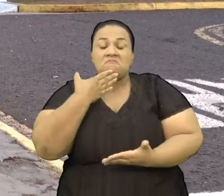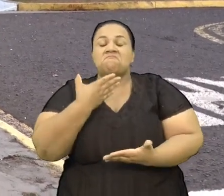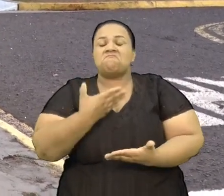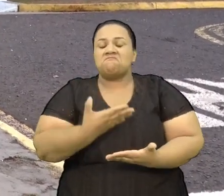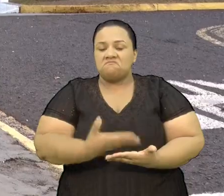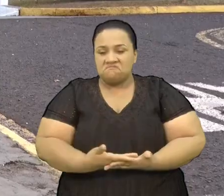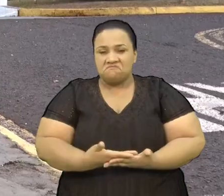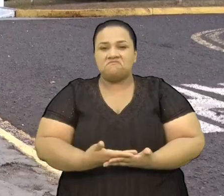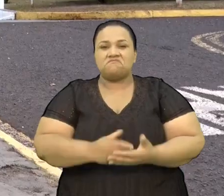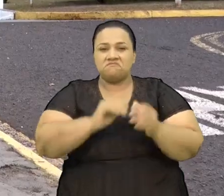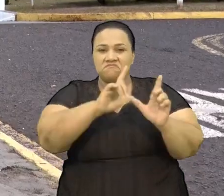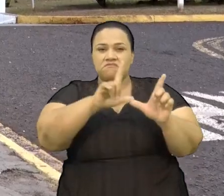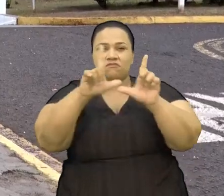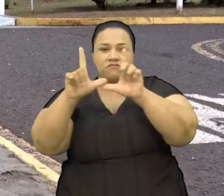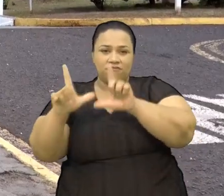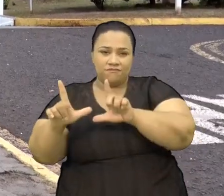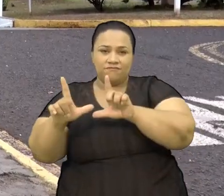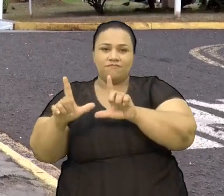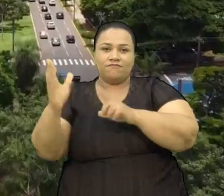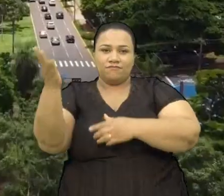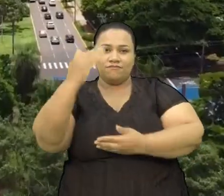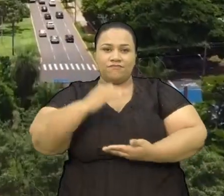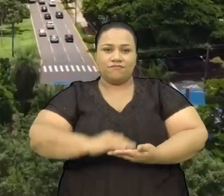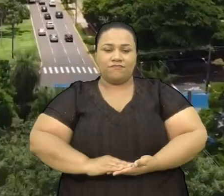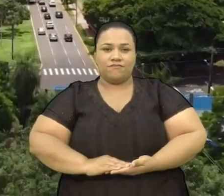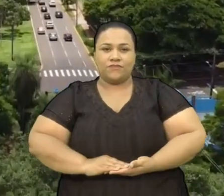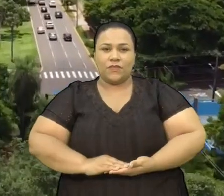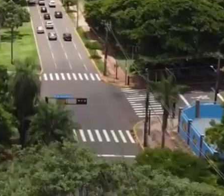encantar com essa matéria Vem comigo